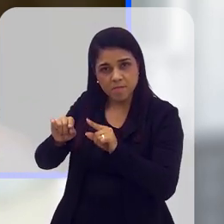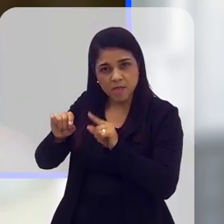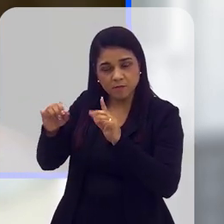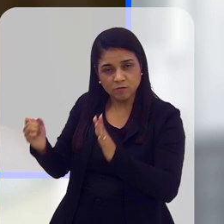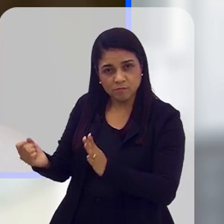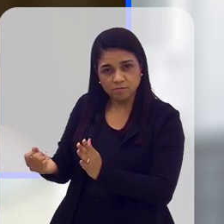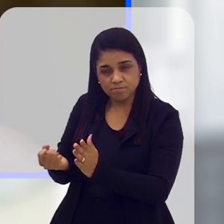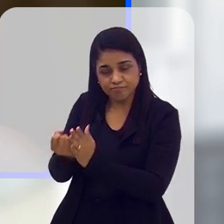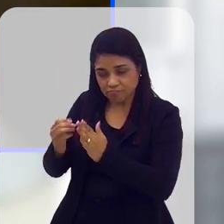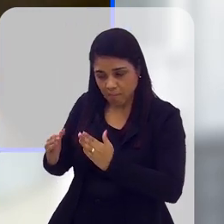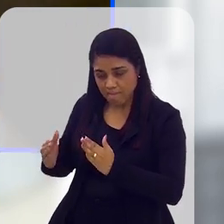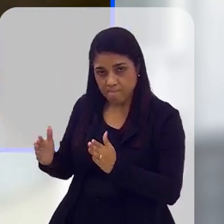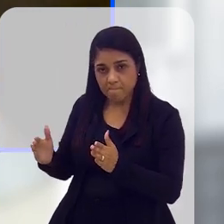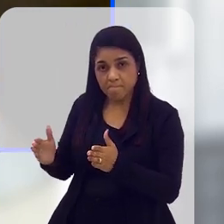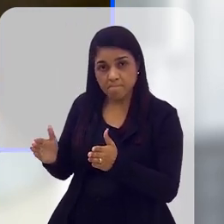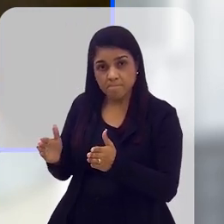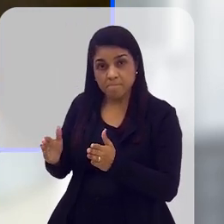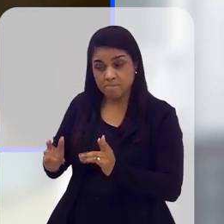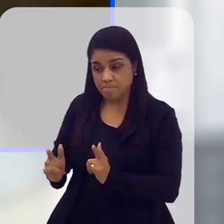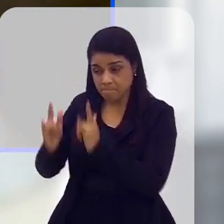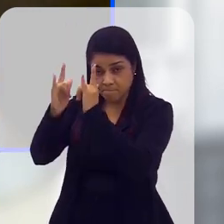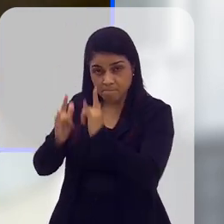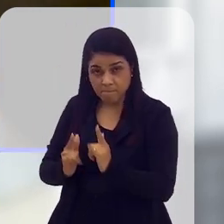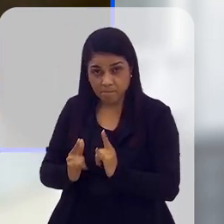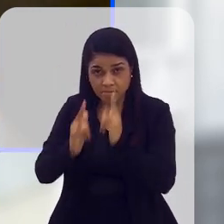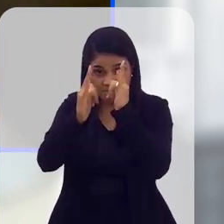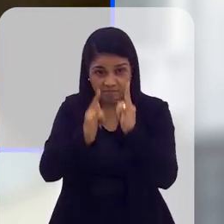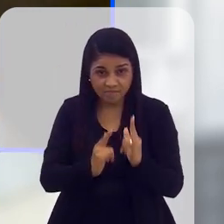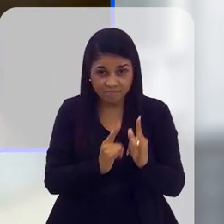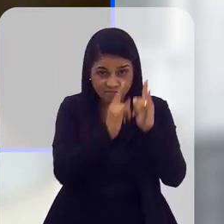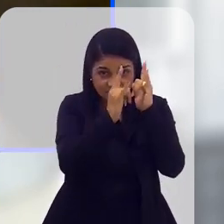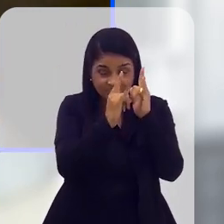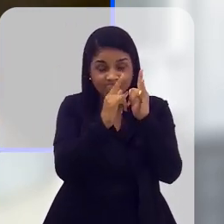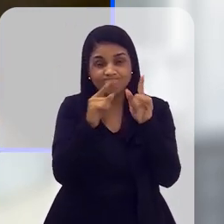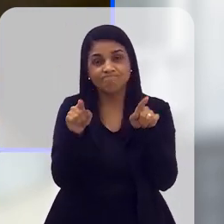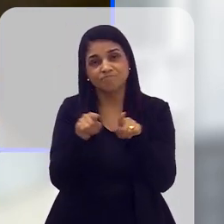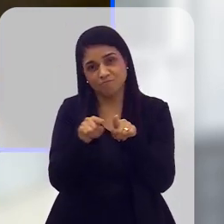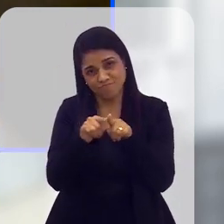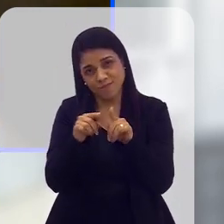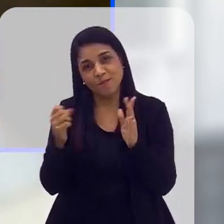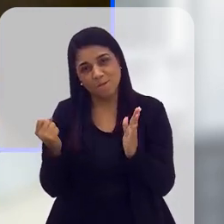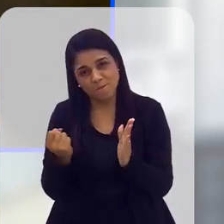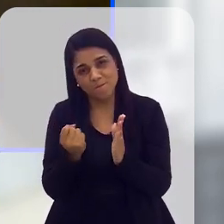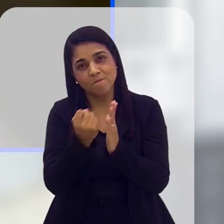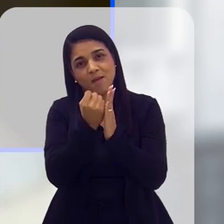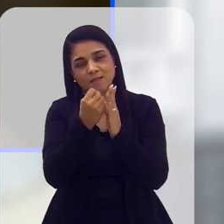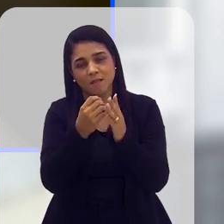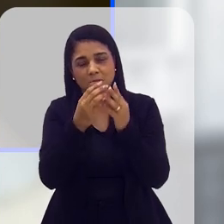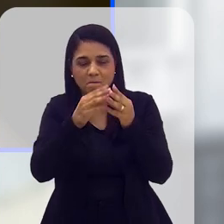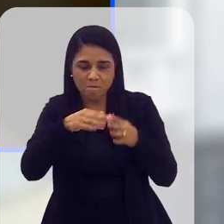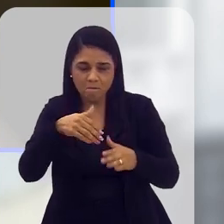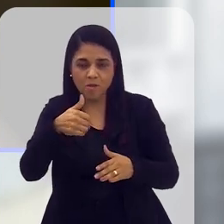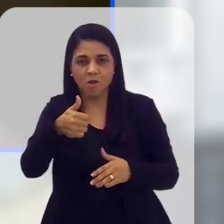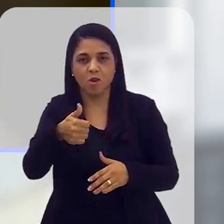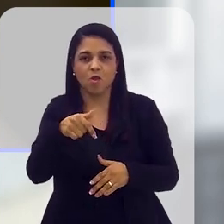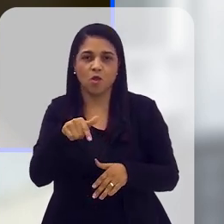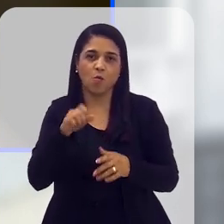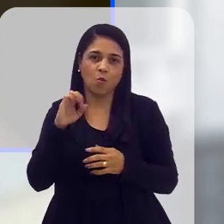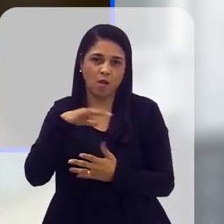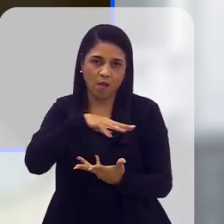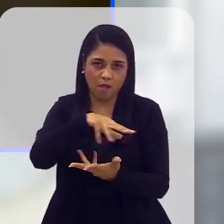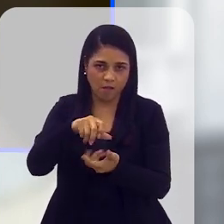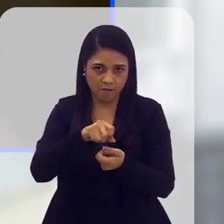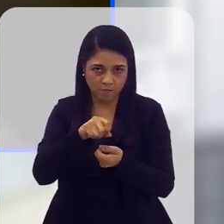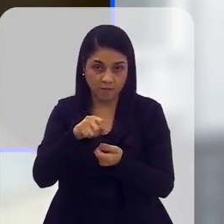compactadas. E a construção civil diretamente pode interferir nessa melhoria do meio